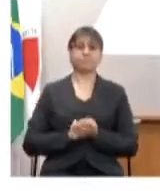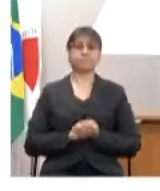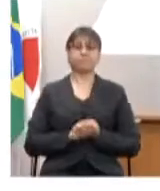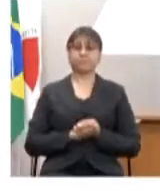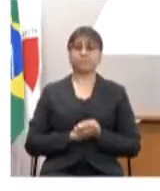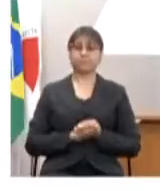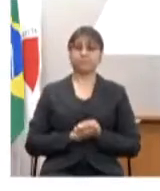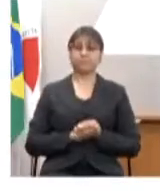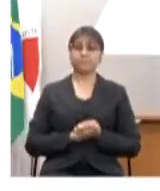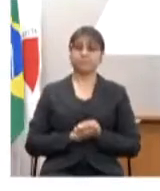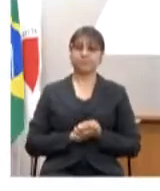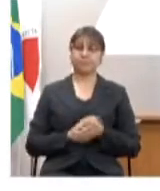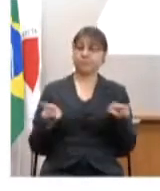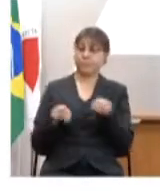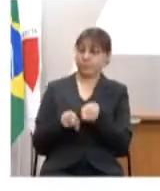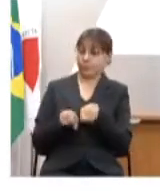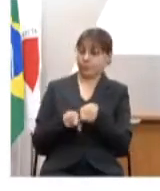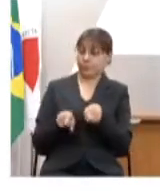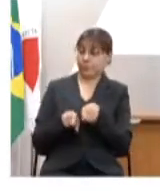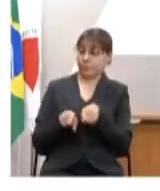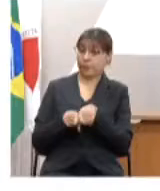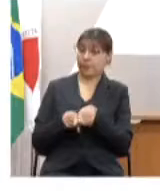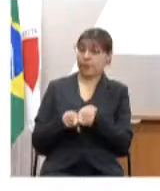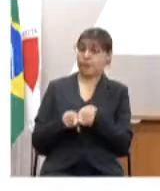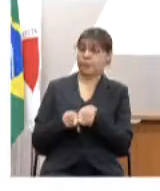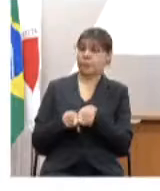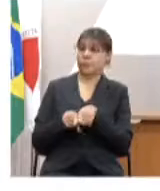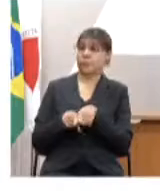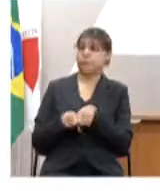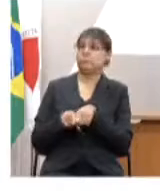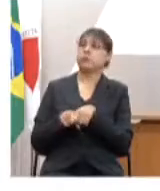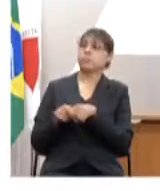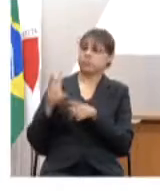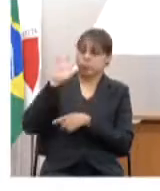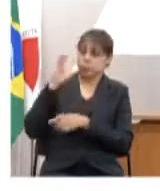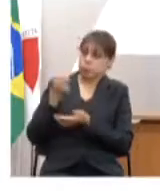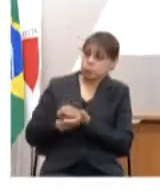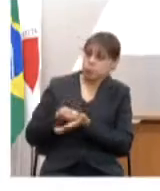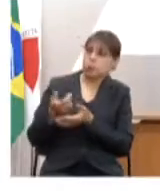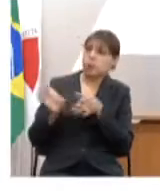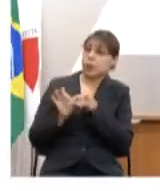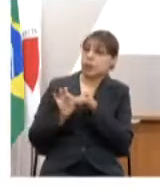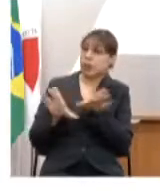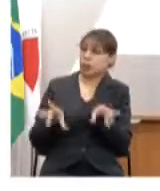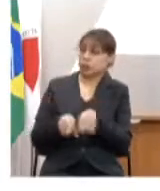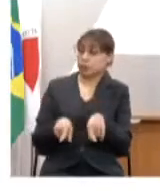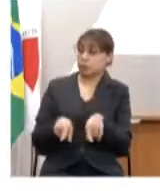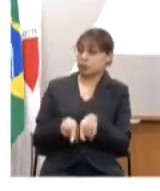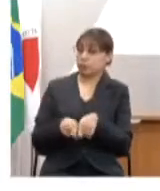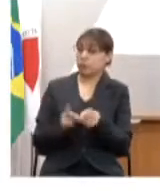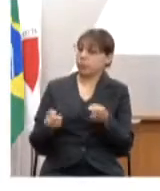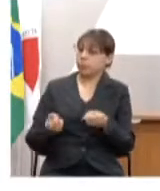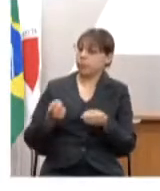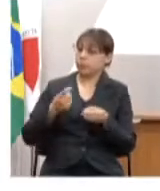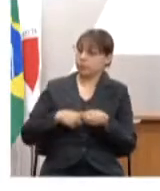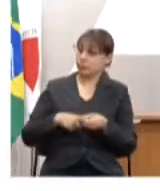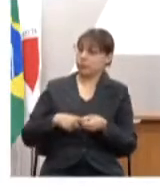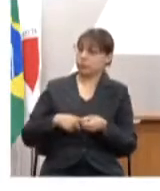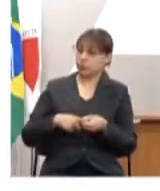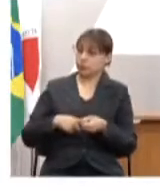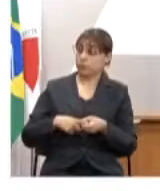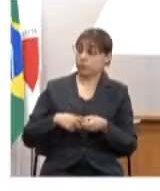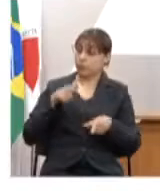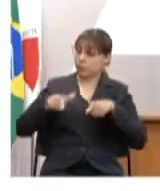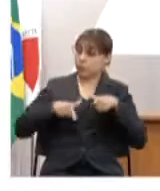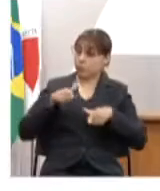além disso também nós temos deliberações que autorizam então depois o retorno da prestação de